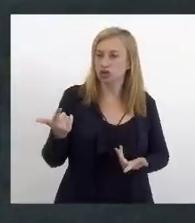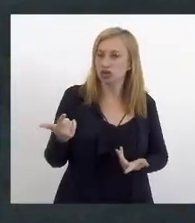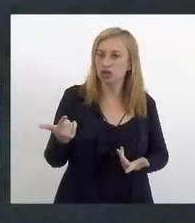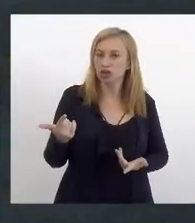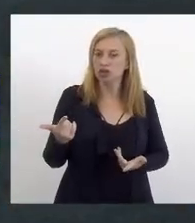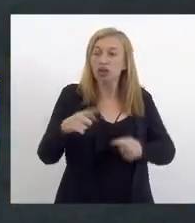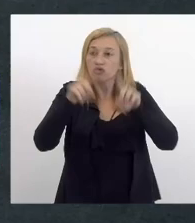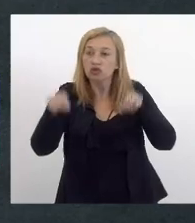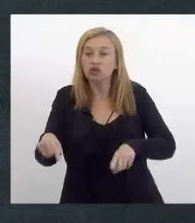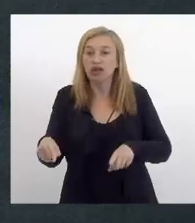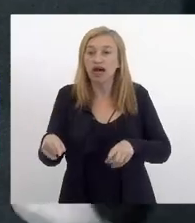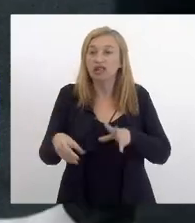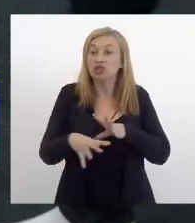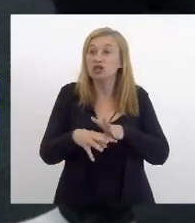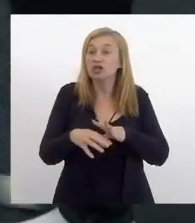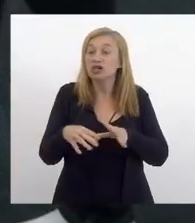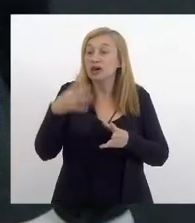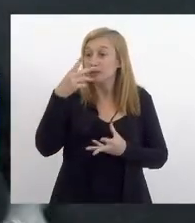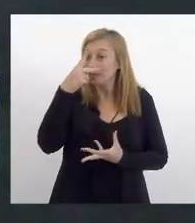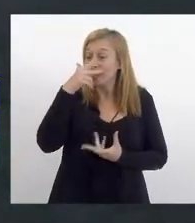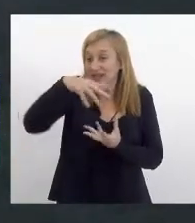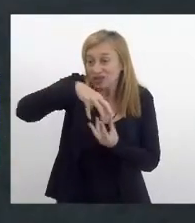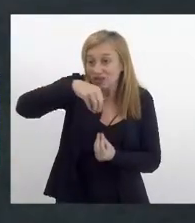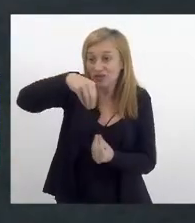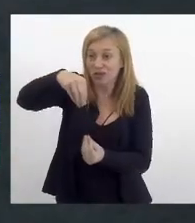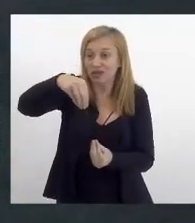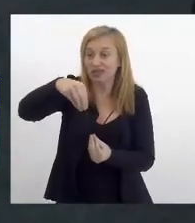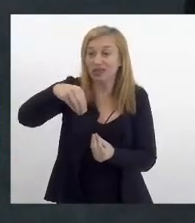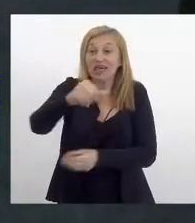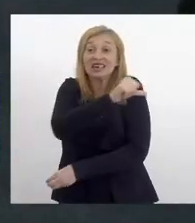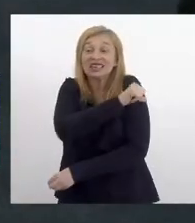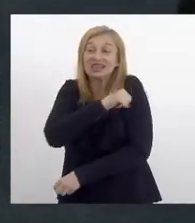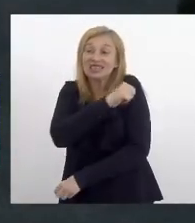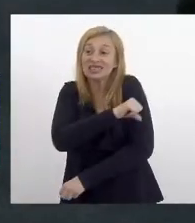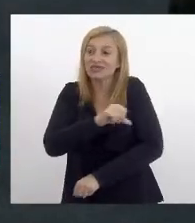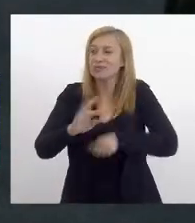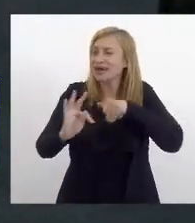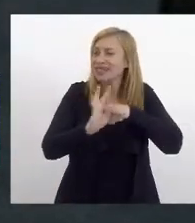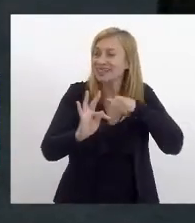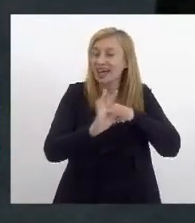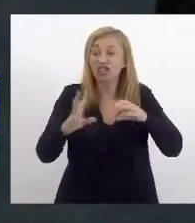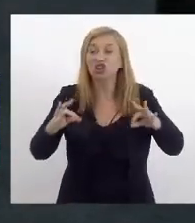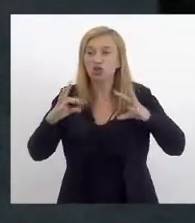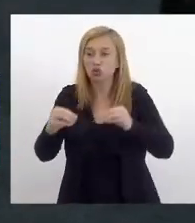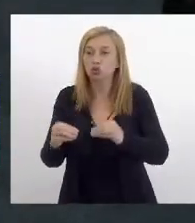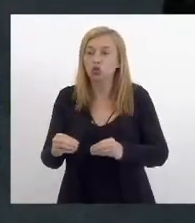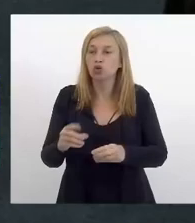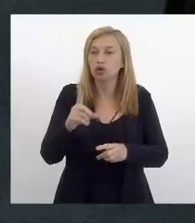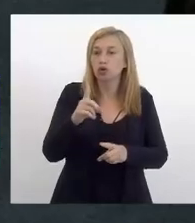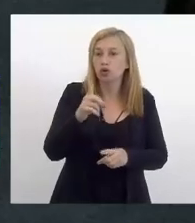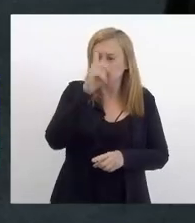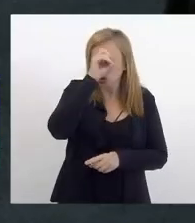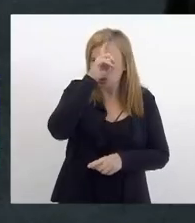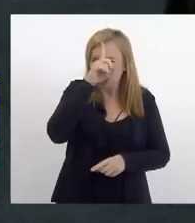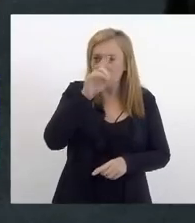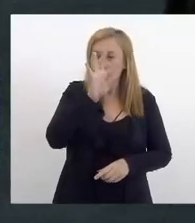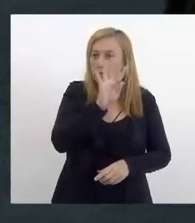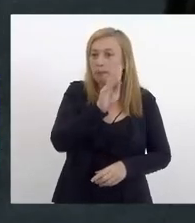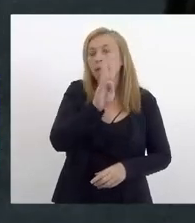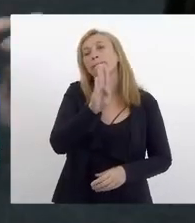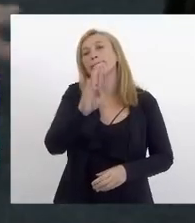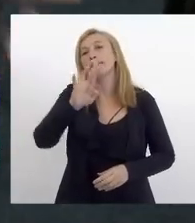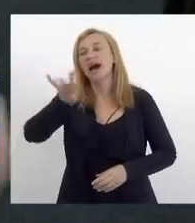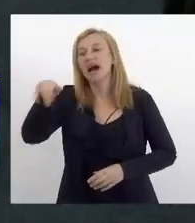funcionários fantasmas entre médico técnico de enfermagem enfermeiro 102 diretor no hospital regional de Barra de São João hospital